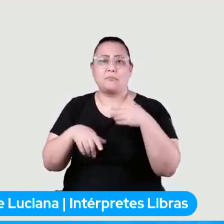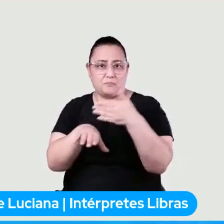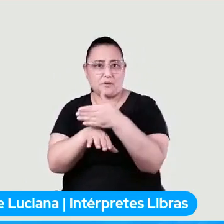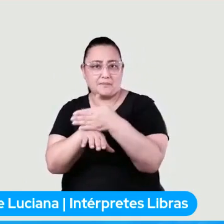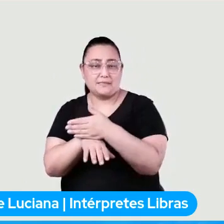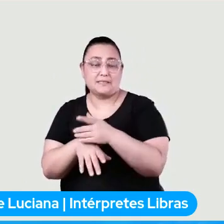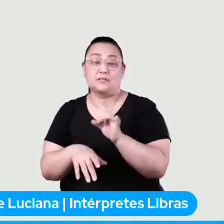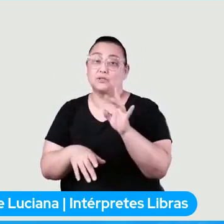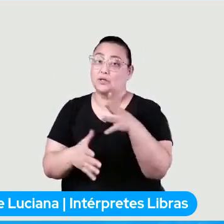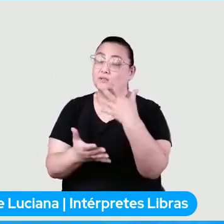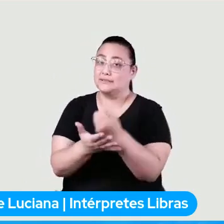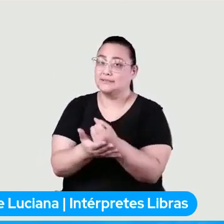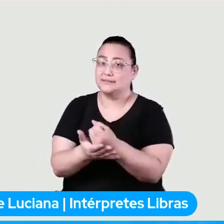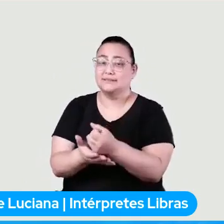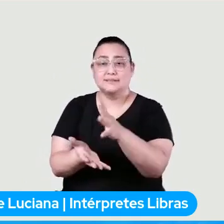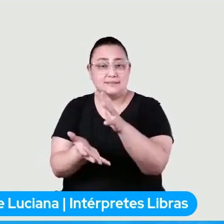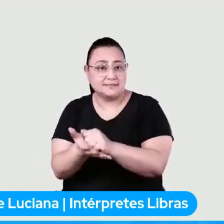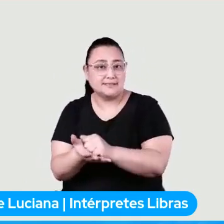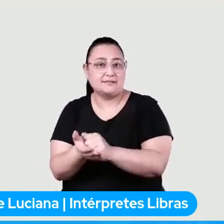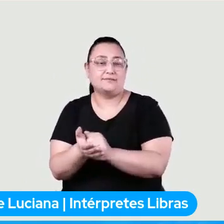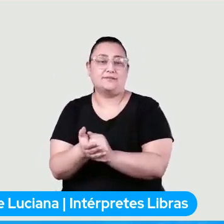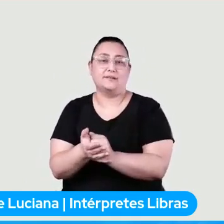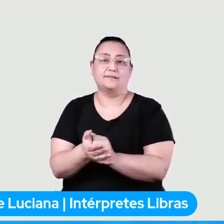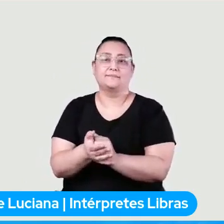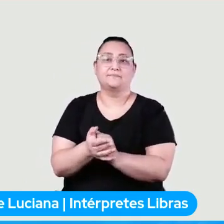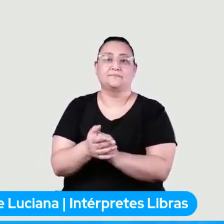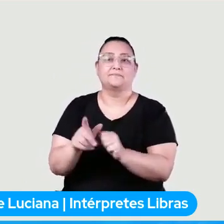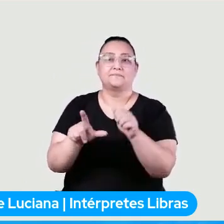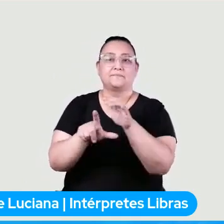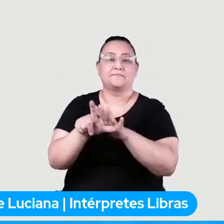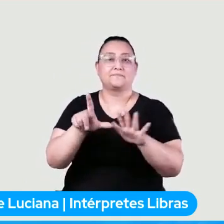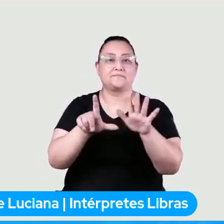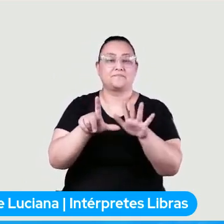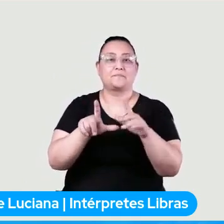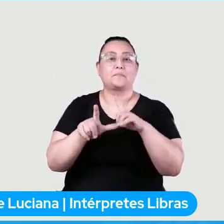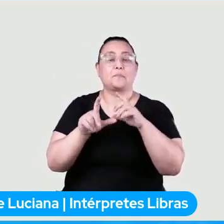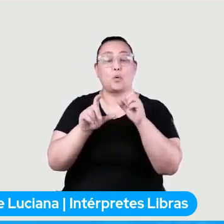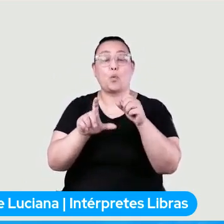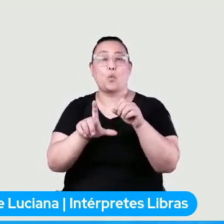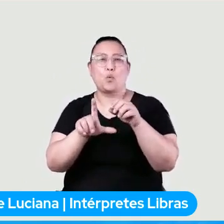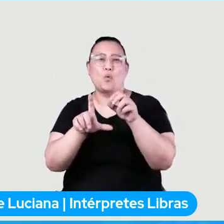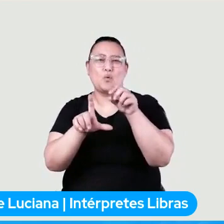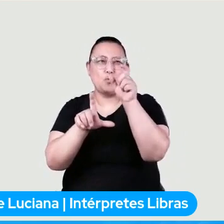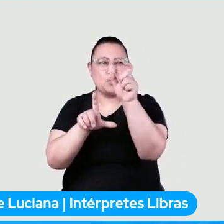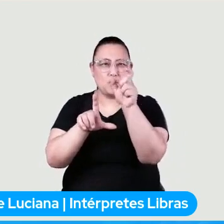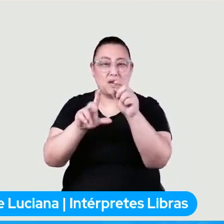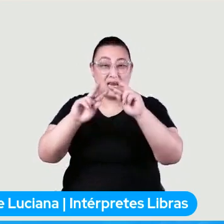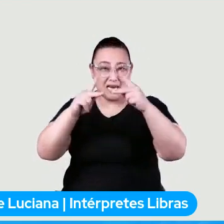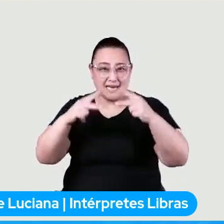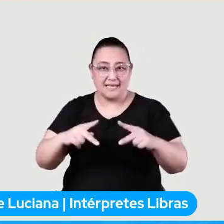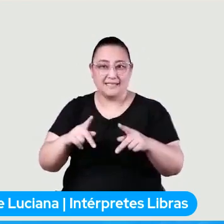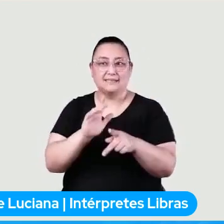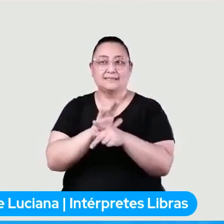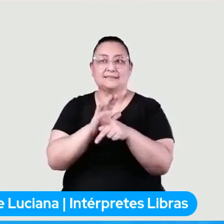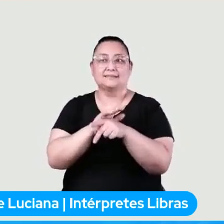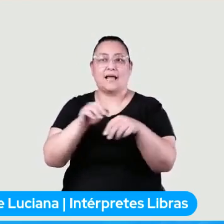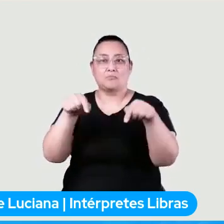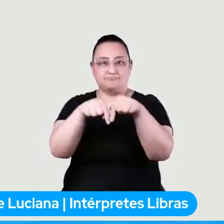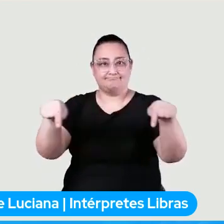basta se inscrever num evento pelo Eventbrite, o link tá aqui embaixo na descrição desse vídeo.